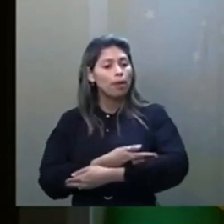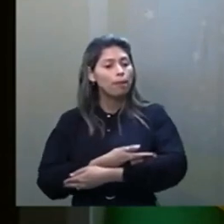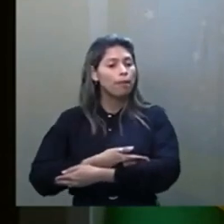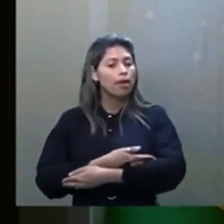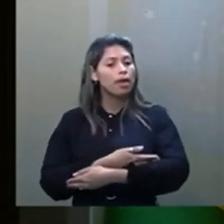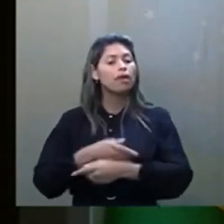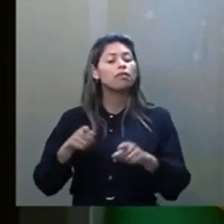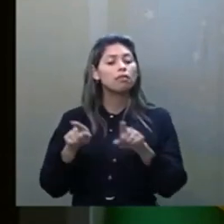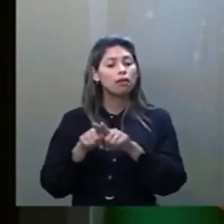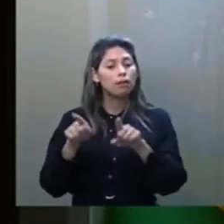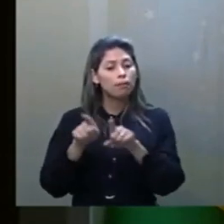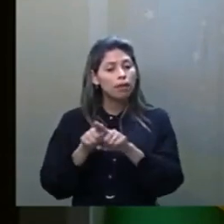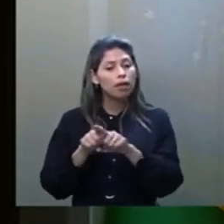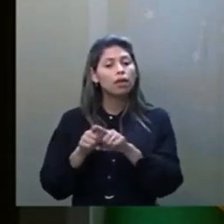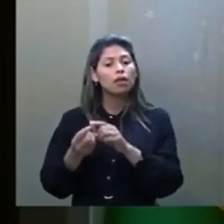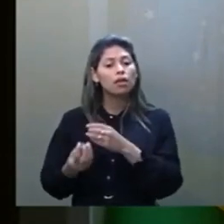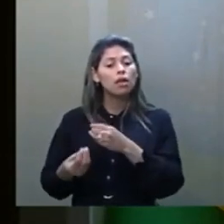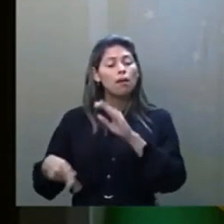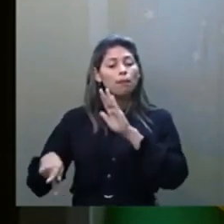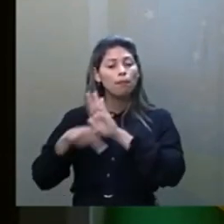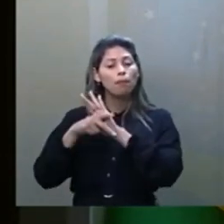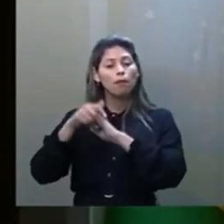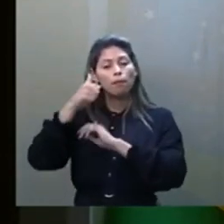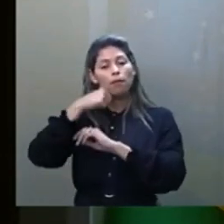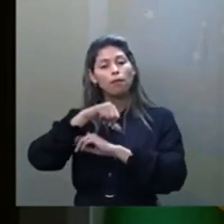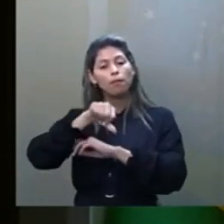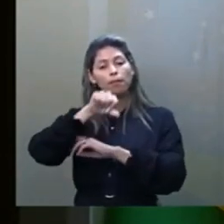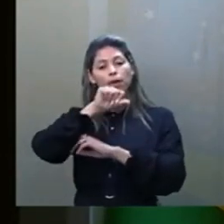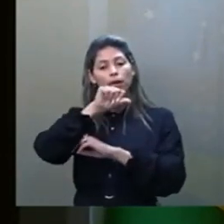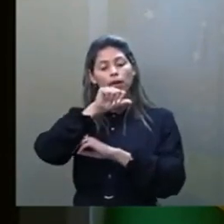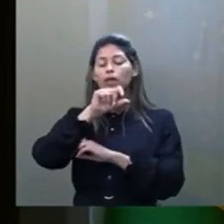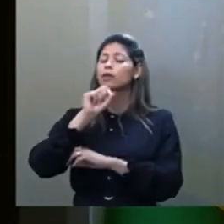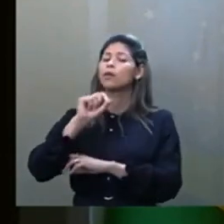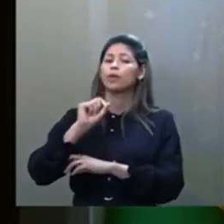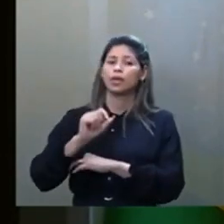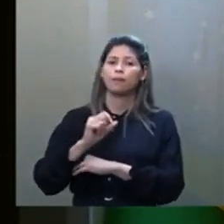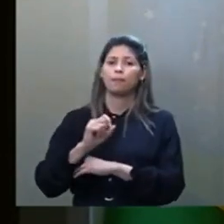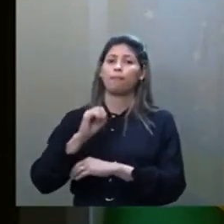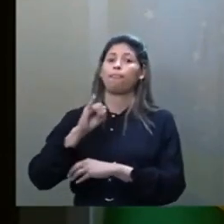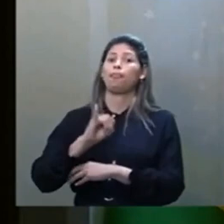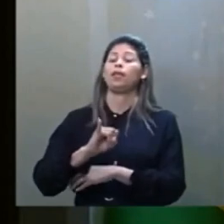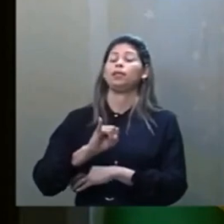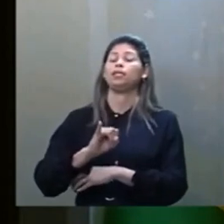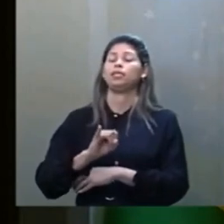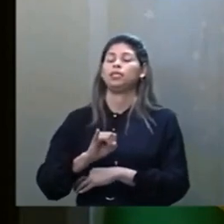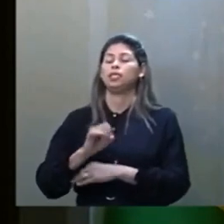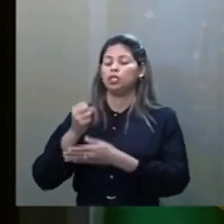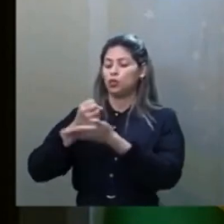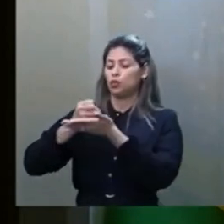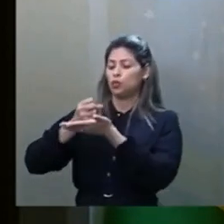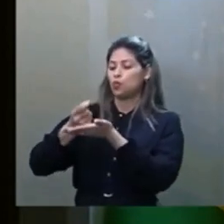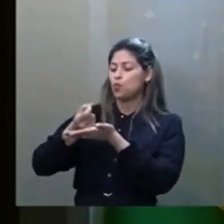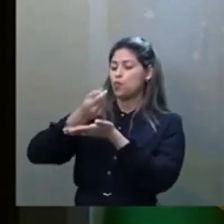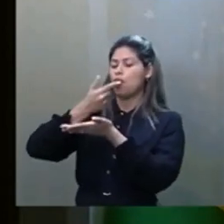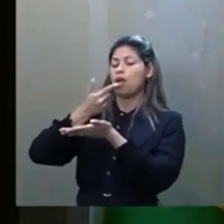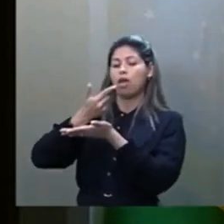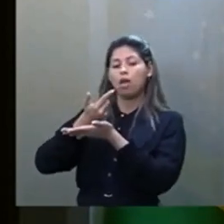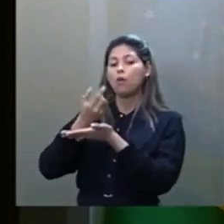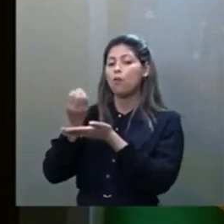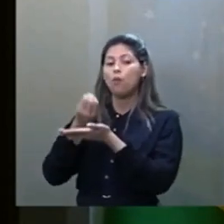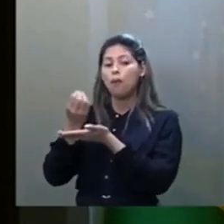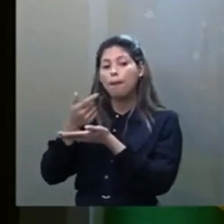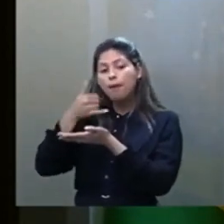psicológica também, psiquiátrica, a gente sabe, para ninguém. Se o anticoncepcional veio favorecer esta movimentação das